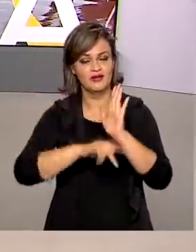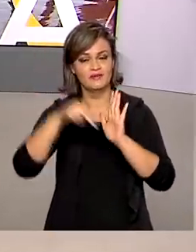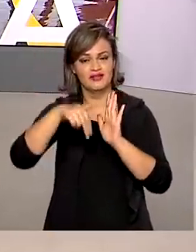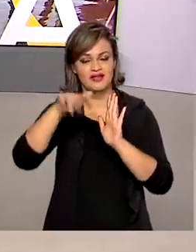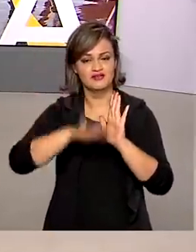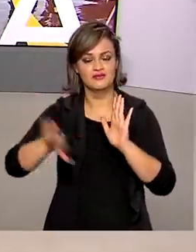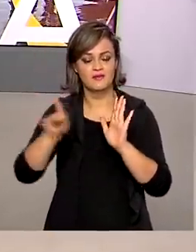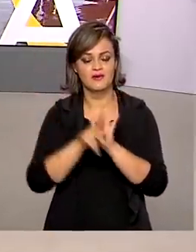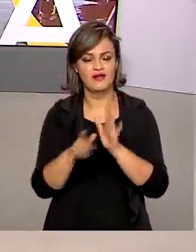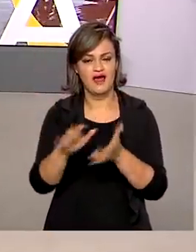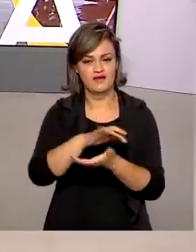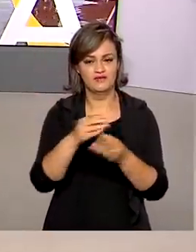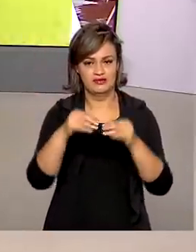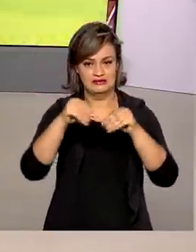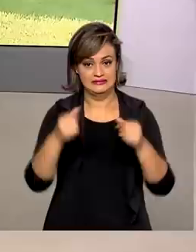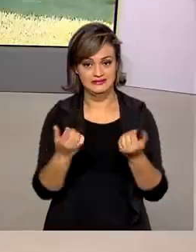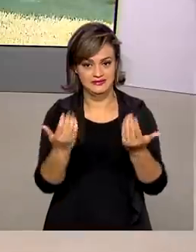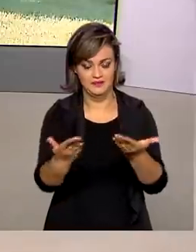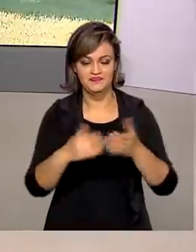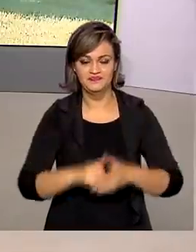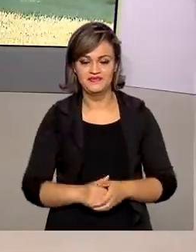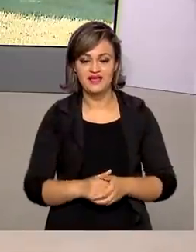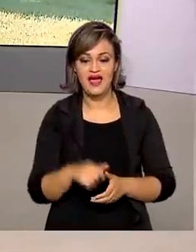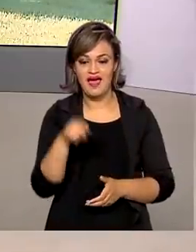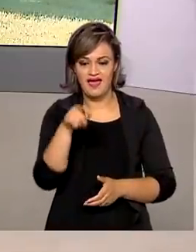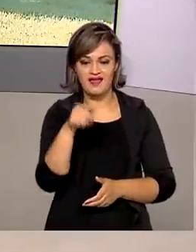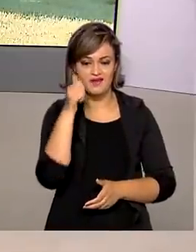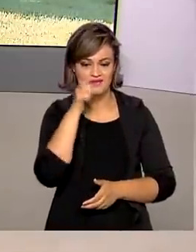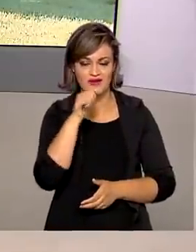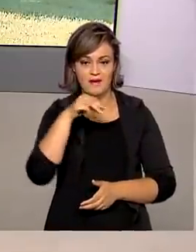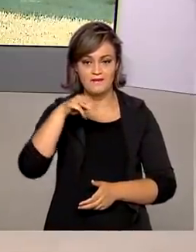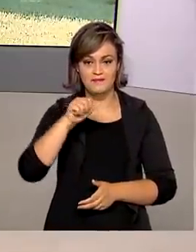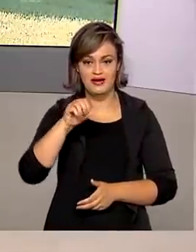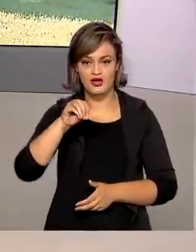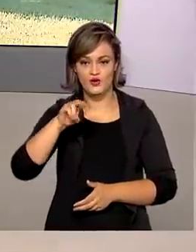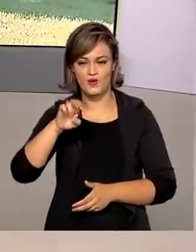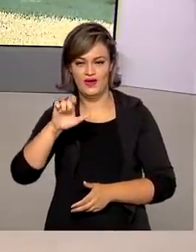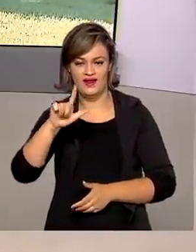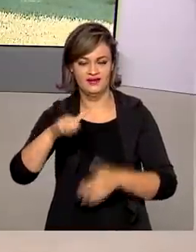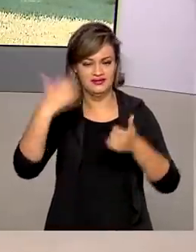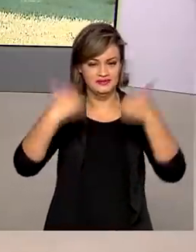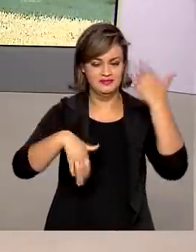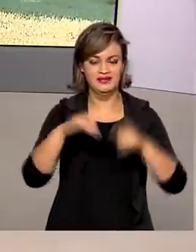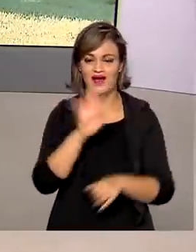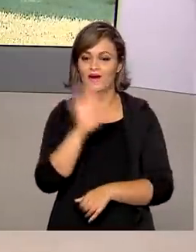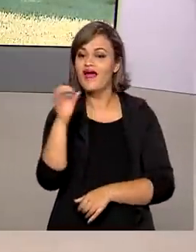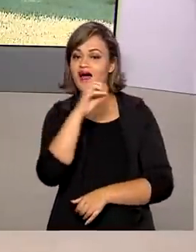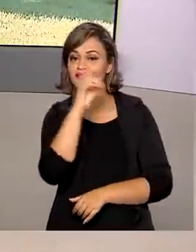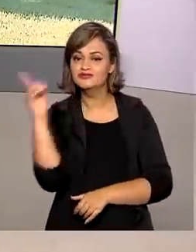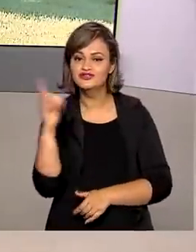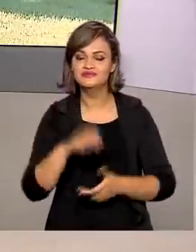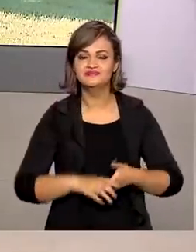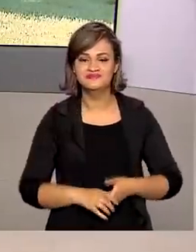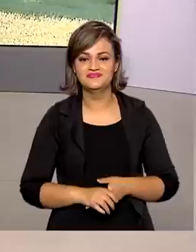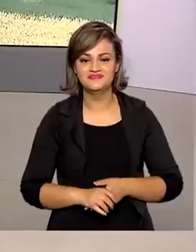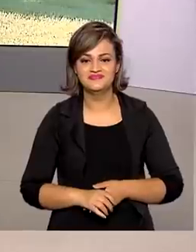da Reforma Agrária. Quem está lá e traz mais detalhes para a gente, a repórter Manuela Castro. Oi, Manuela, bom dia.